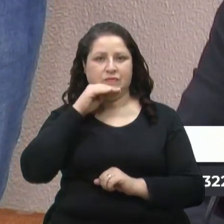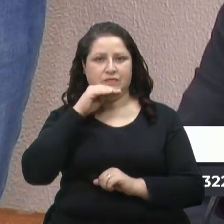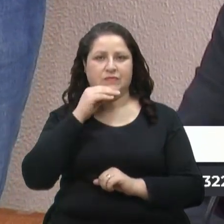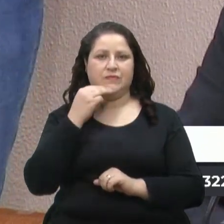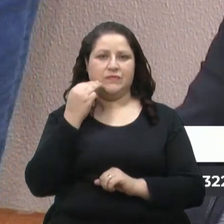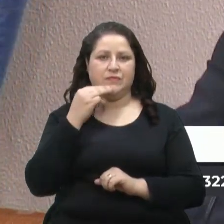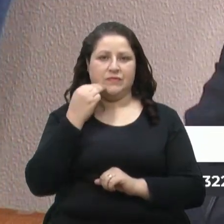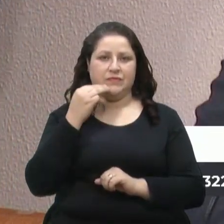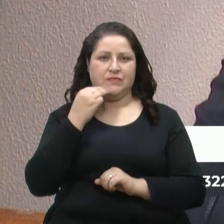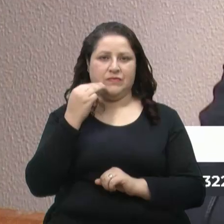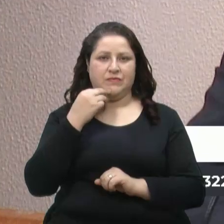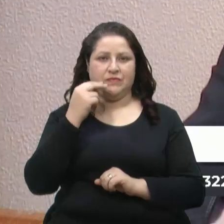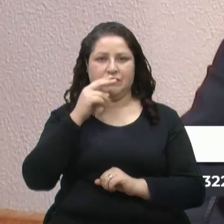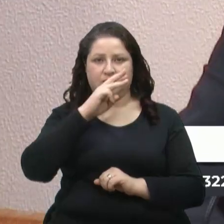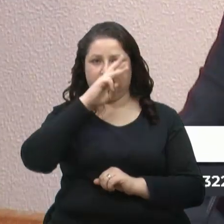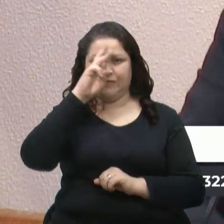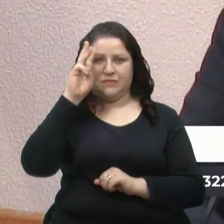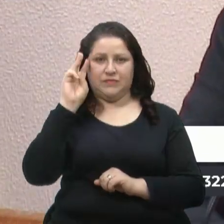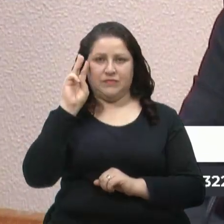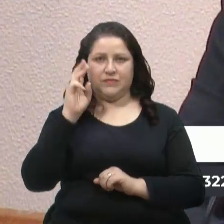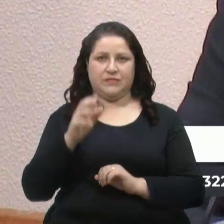Juliano Valim. 1. Am 1. Am